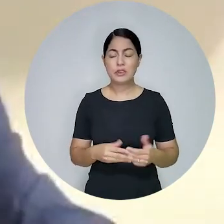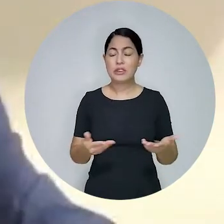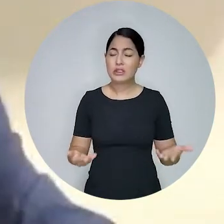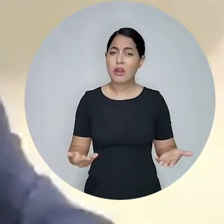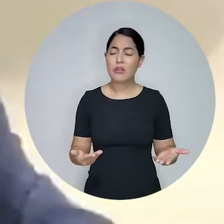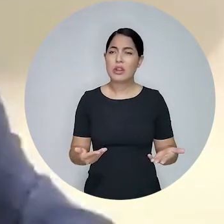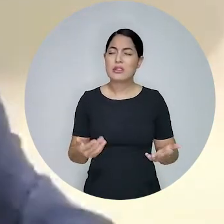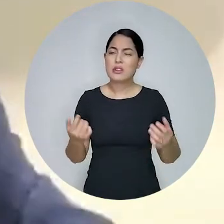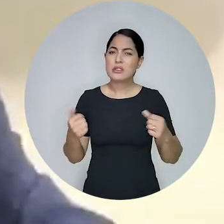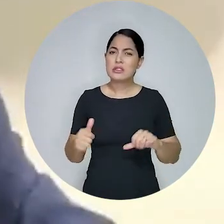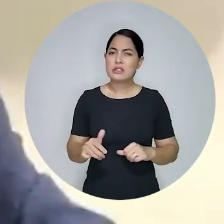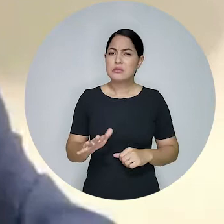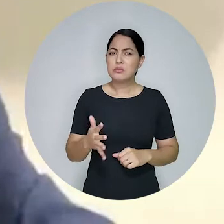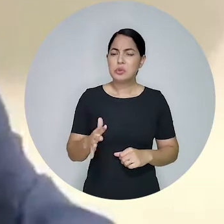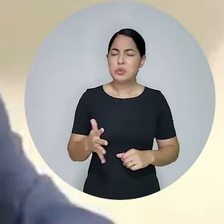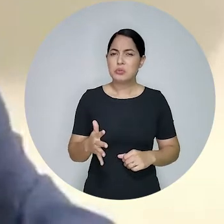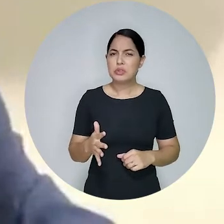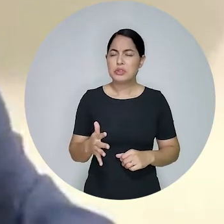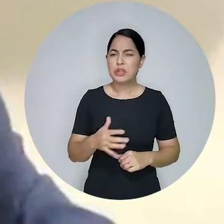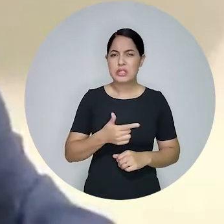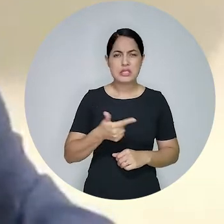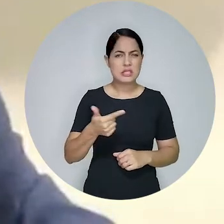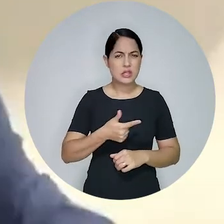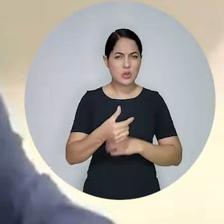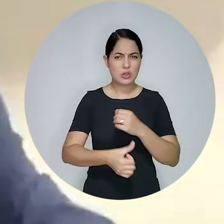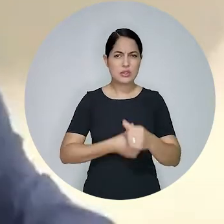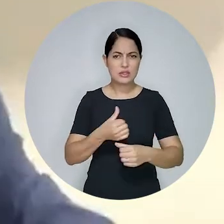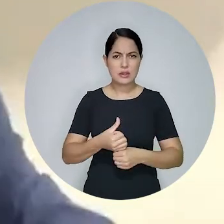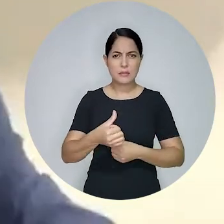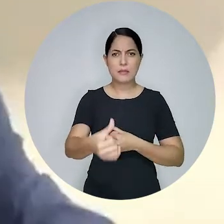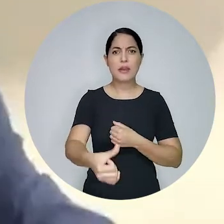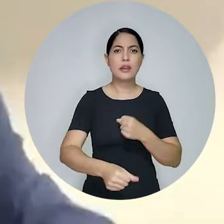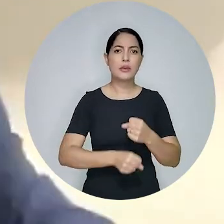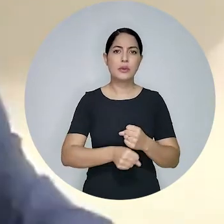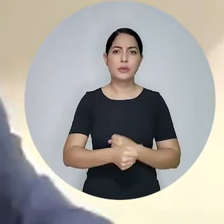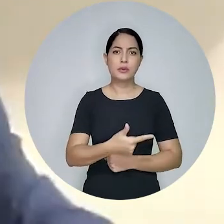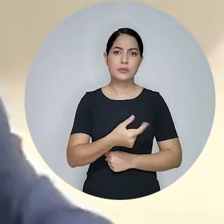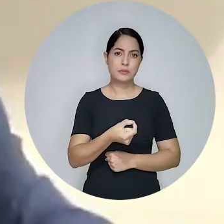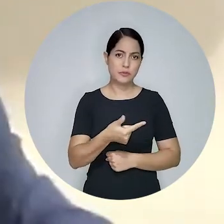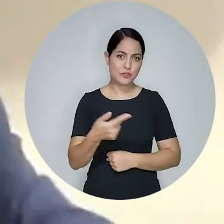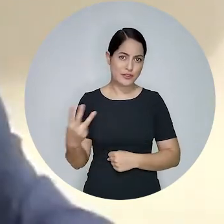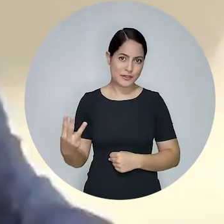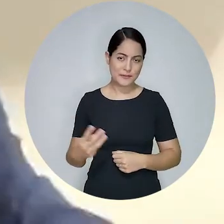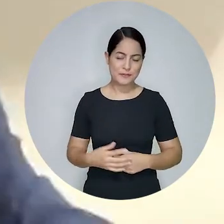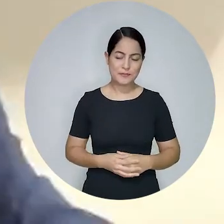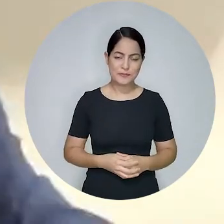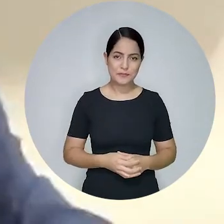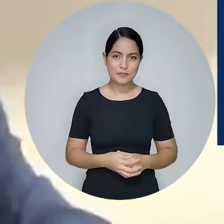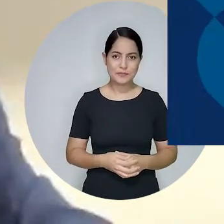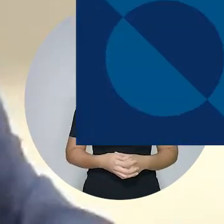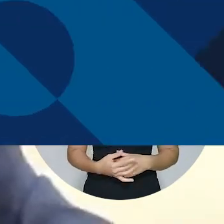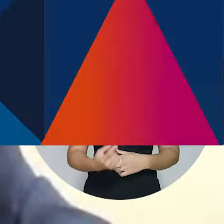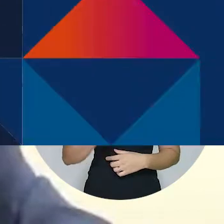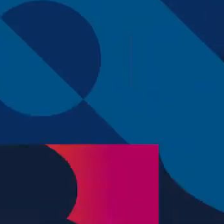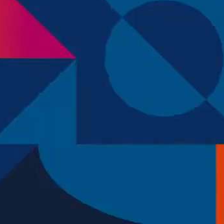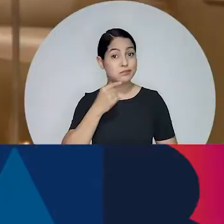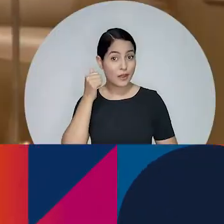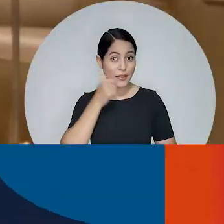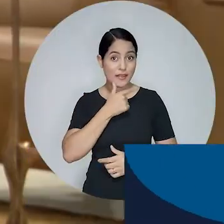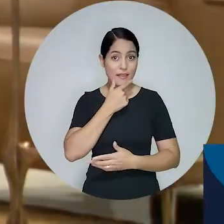correr dentro do permitido, que ocorra no segundo semestre do ano de 2023.